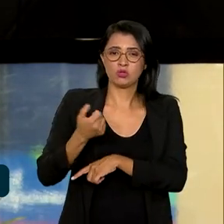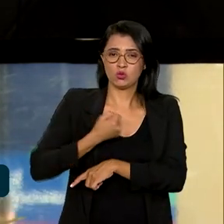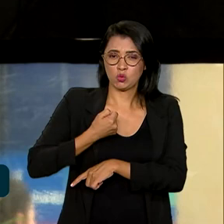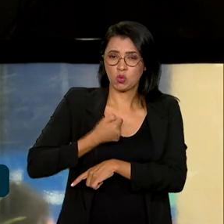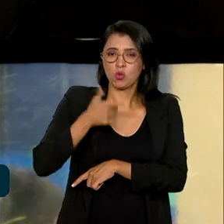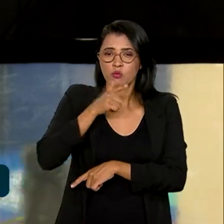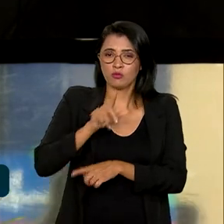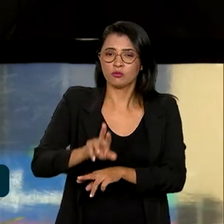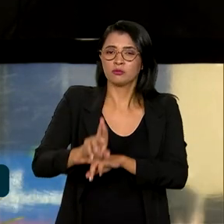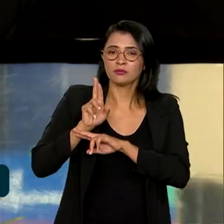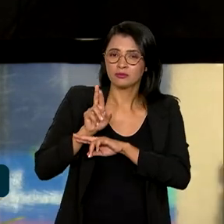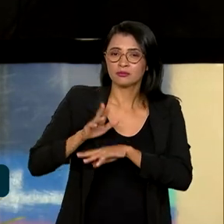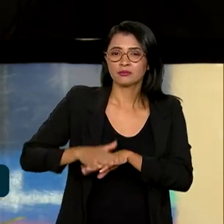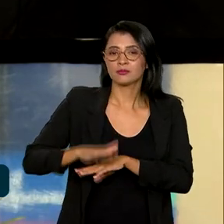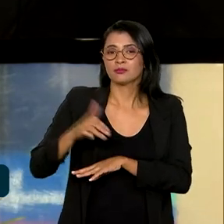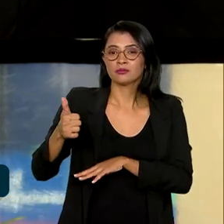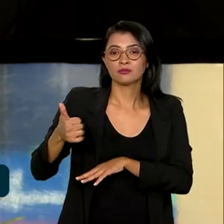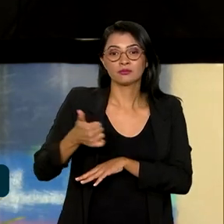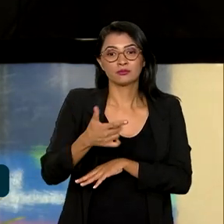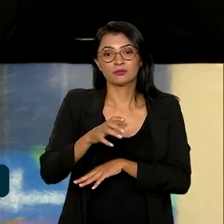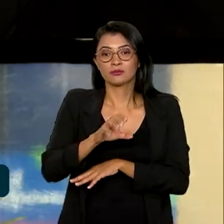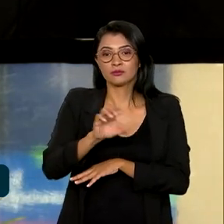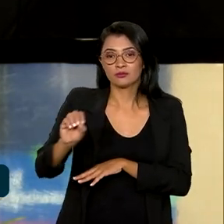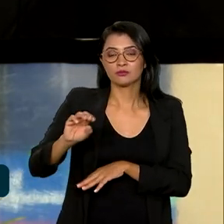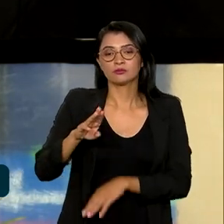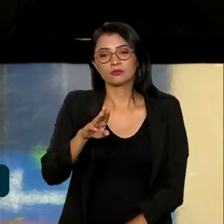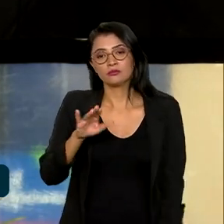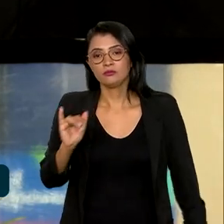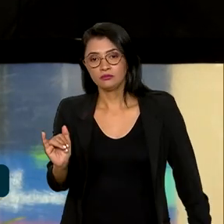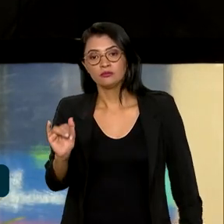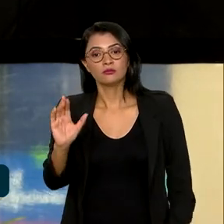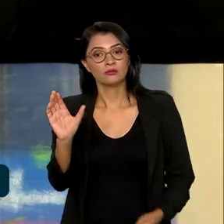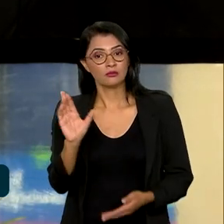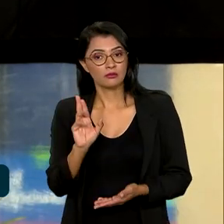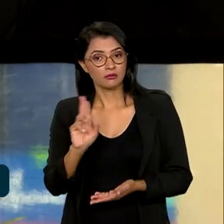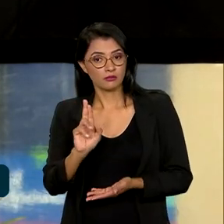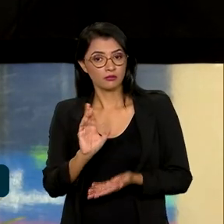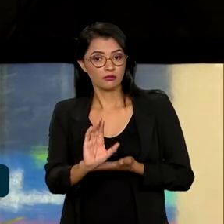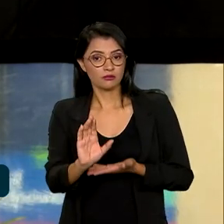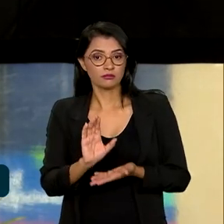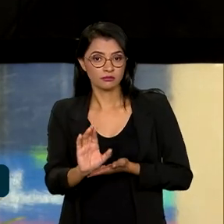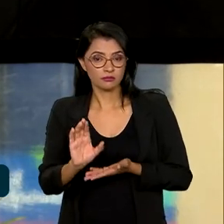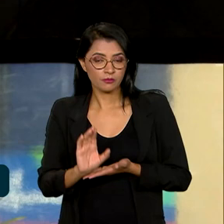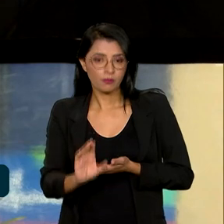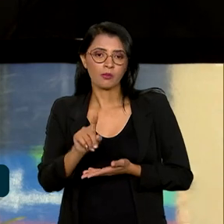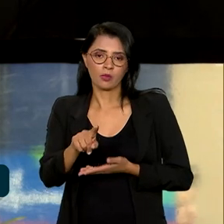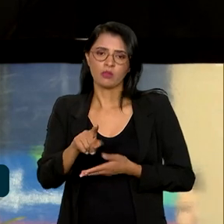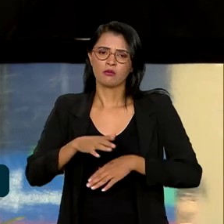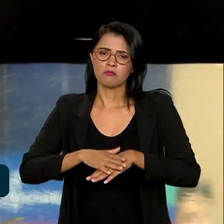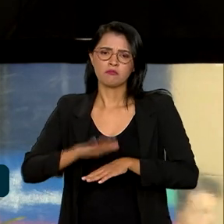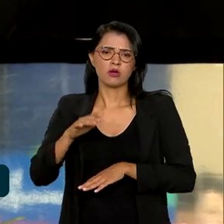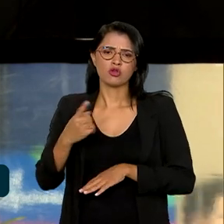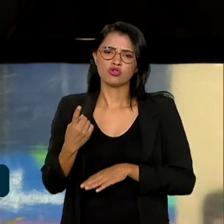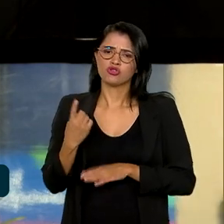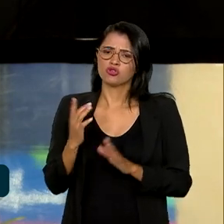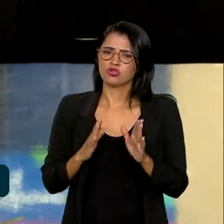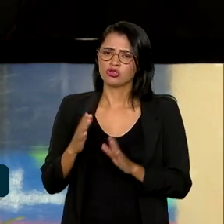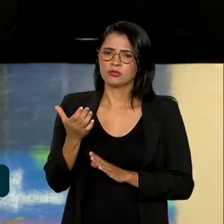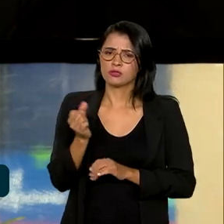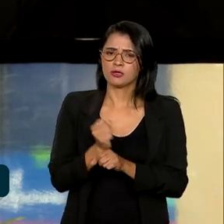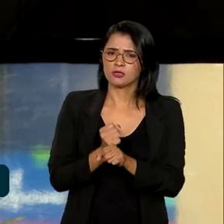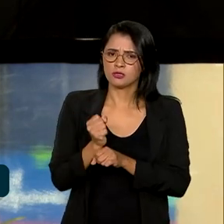representa mais de 200 bilhões de reais investidos. Durante mais de uma década,